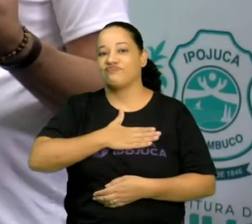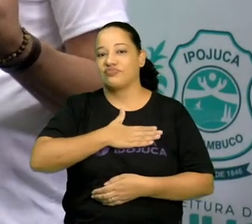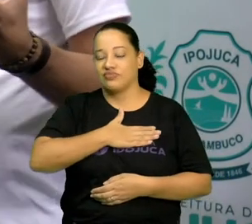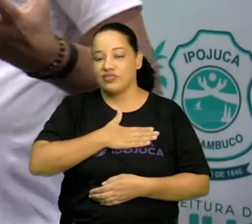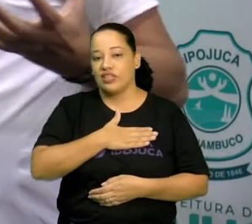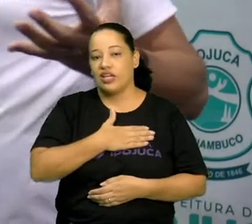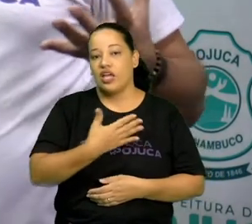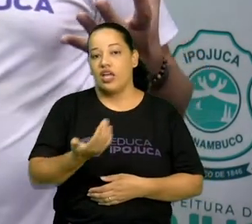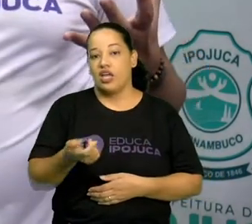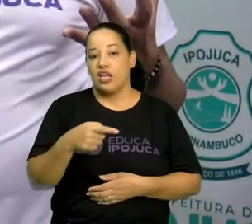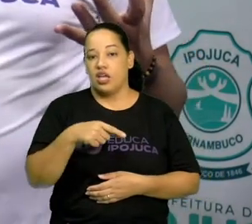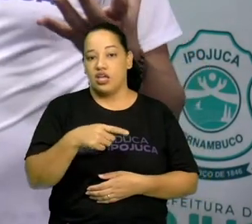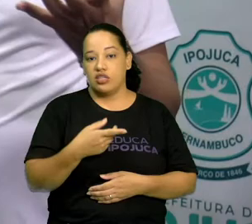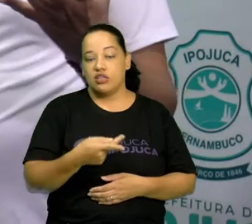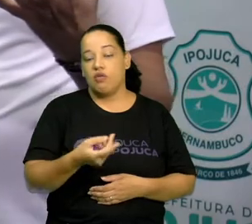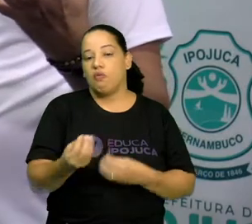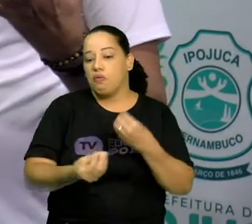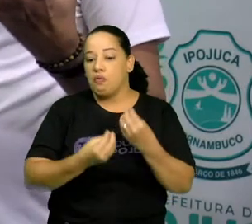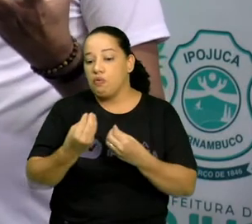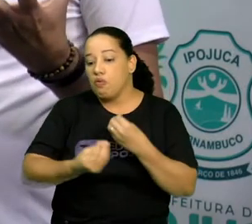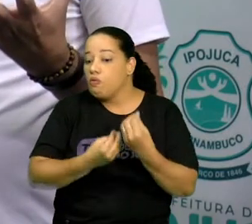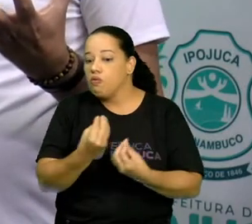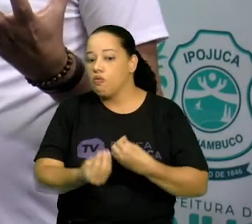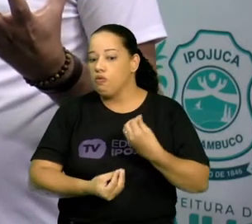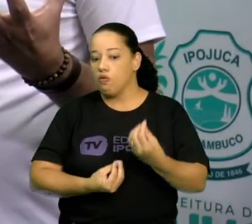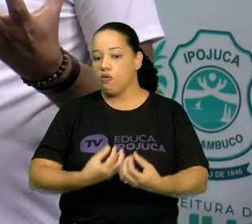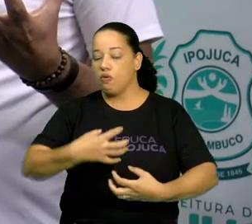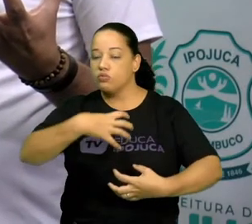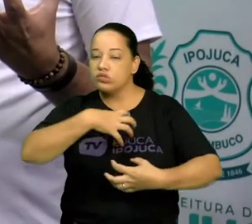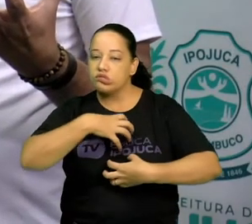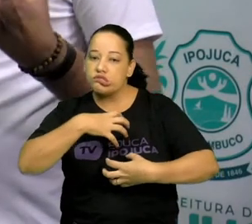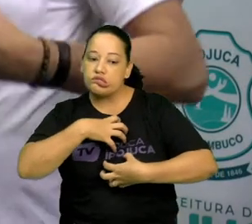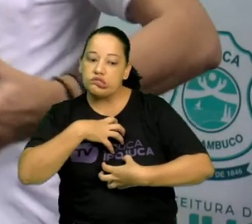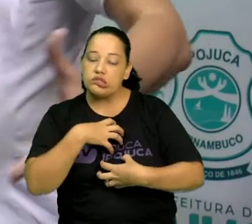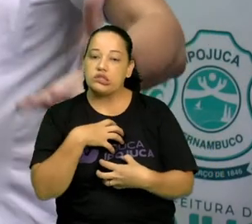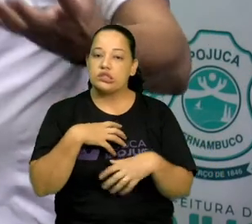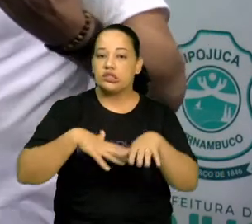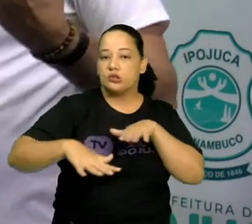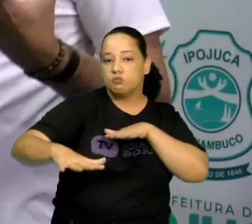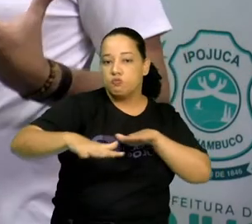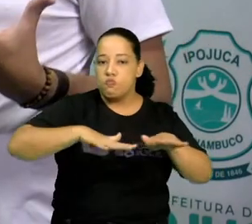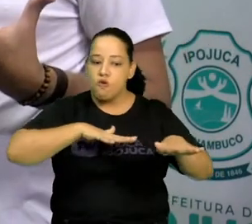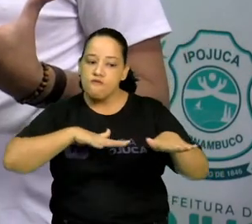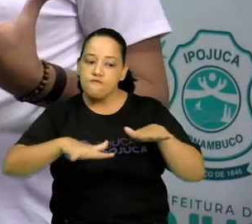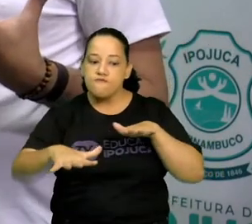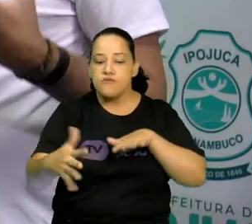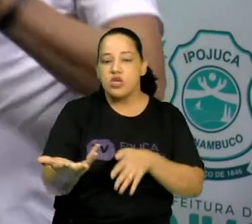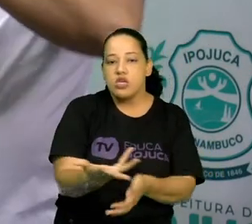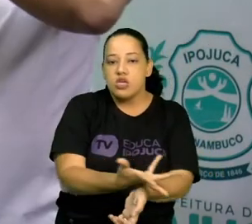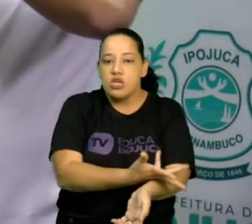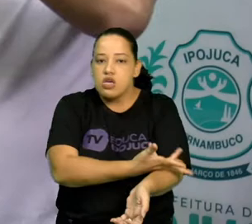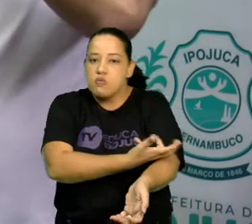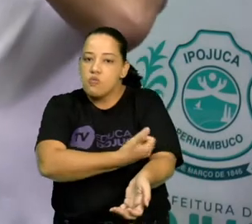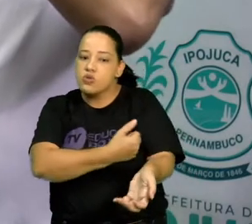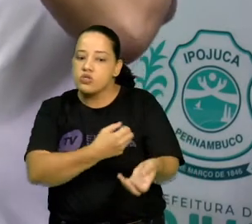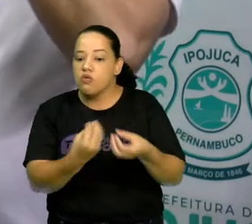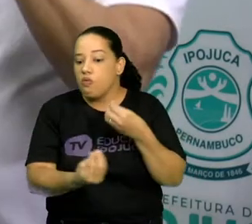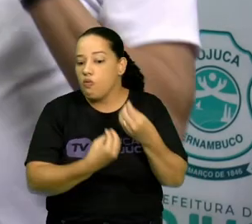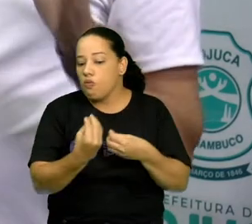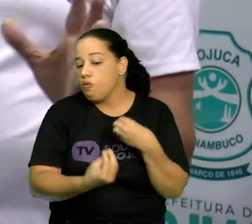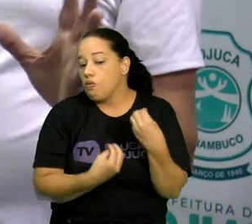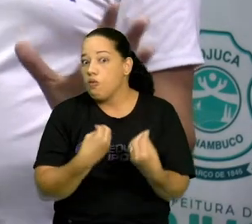de como construir essa emoção do movimento, e o movimento da emoção. Ela é simplesmente